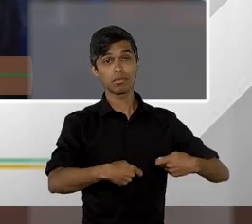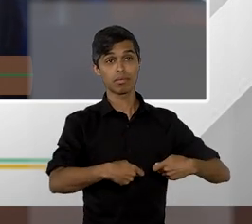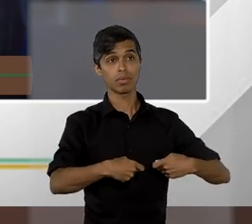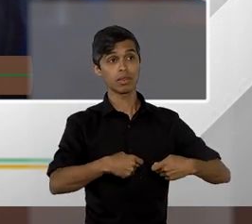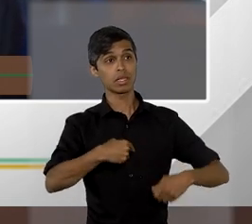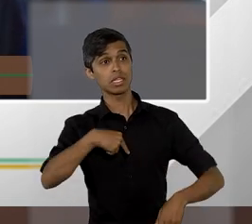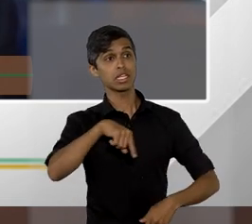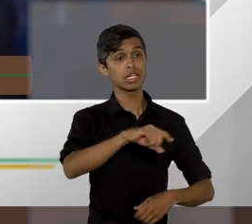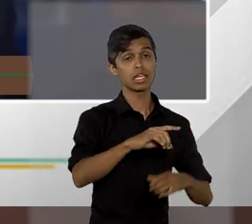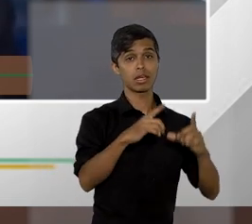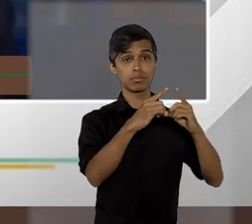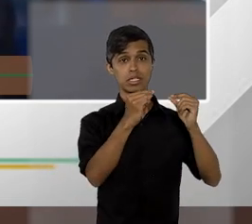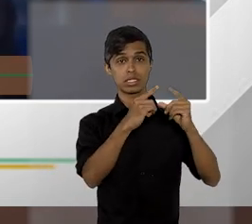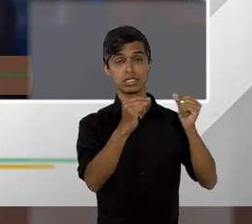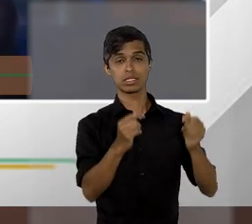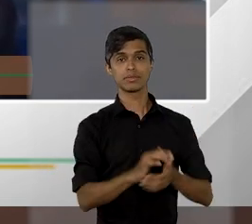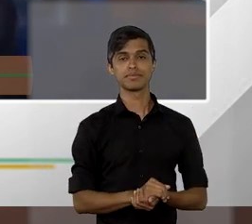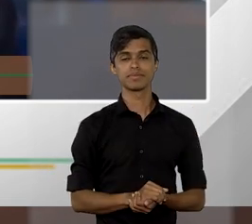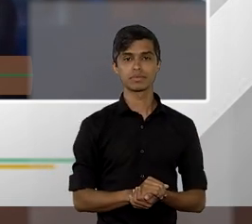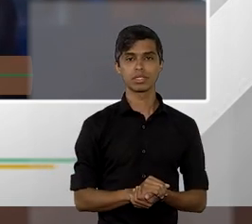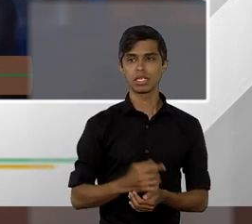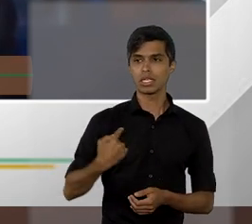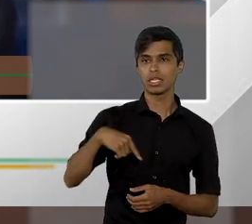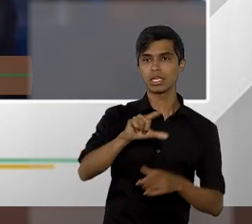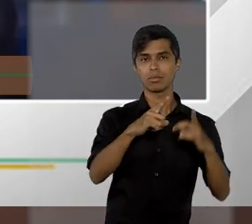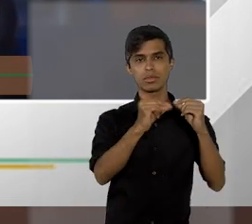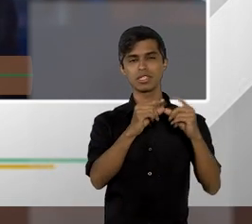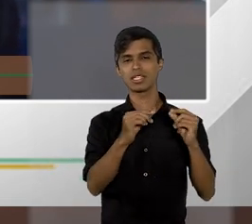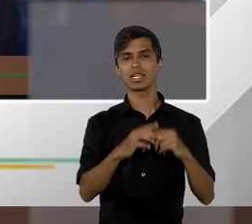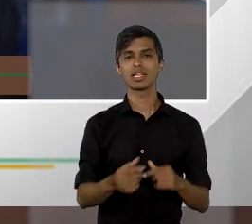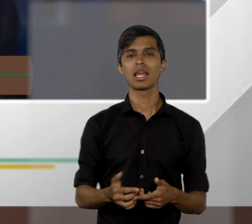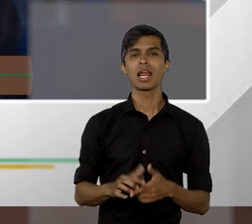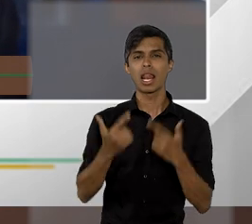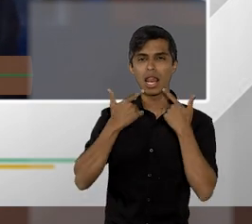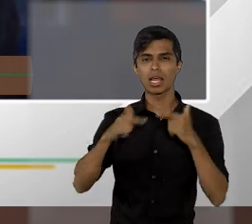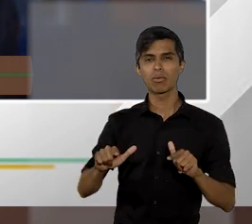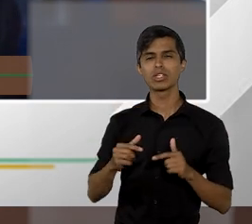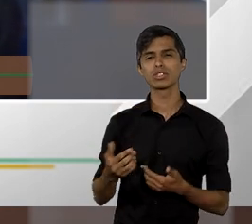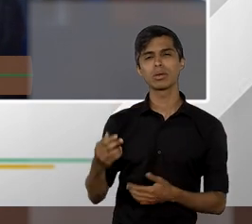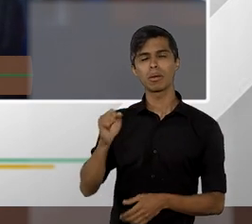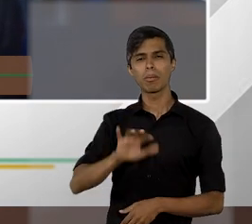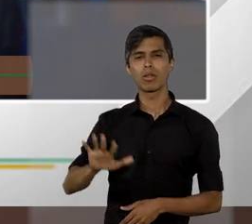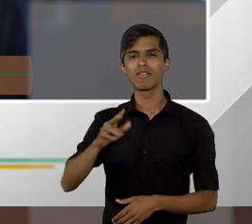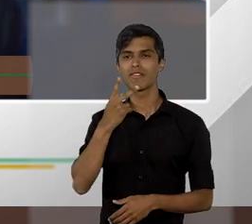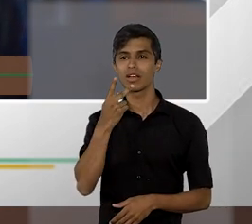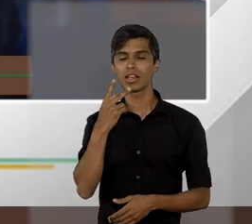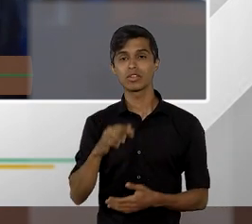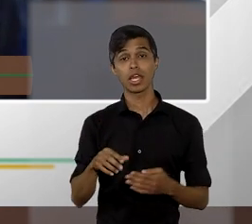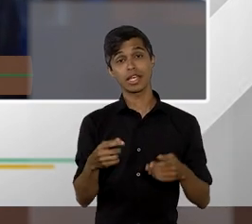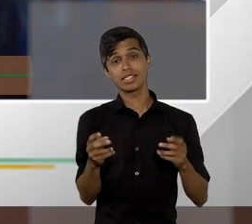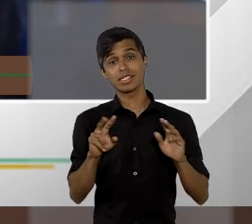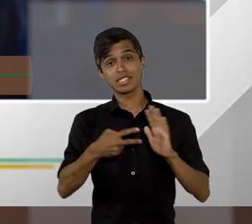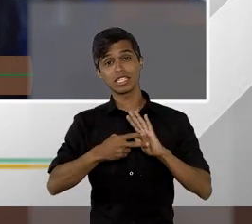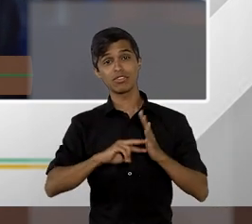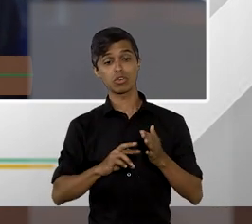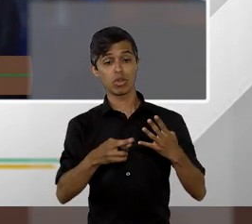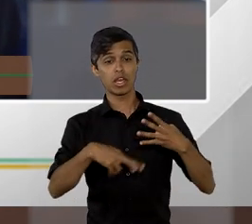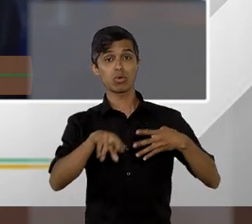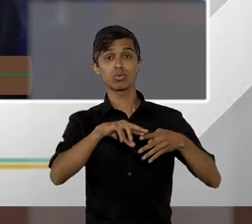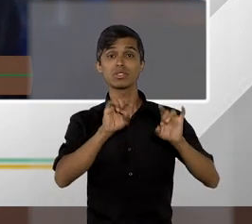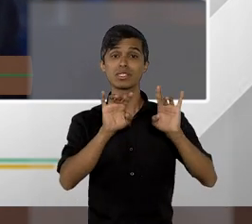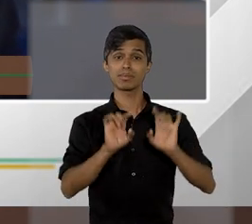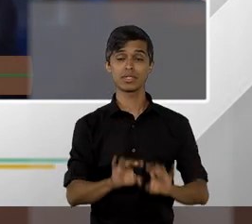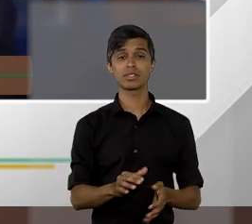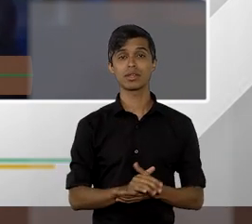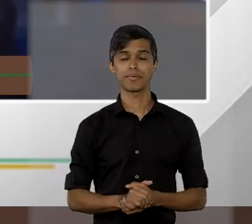ir à Brasília. Ir à Brasília, na linguagem popular, significa se servir do recurso especial, ou até do recurso extraordinário, na hipótese do